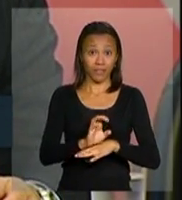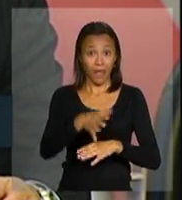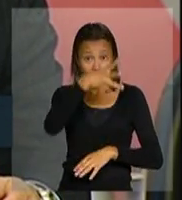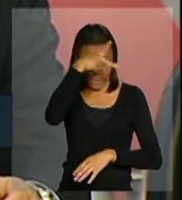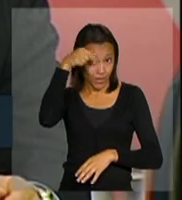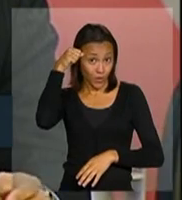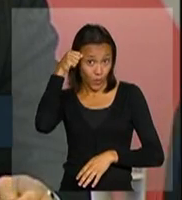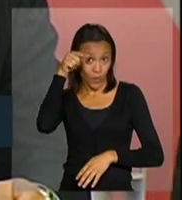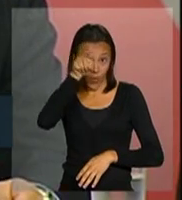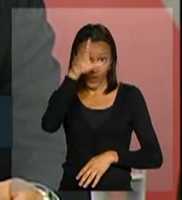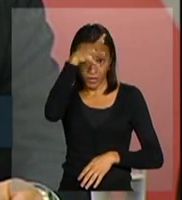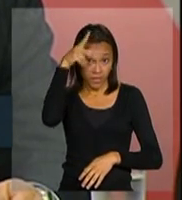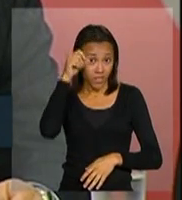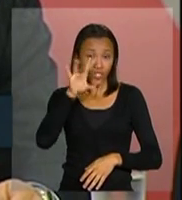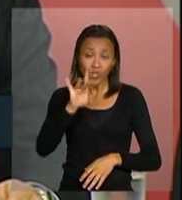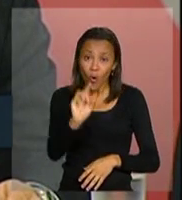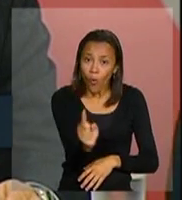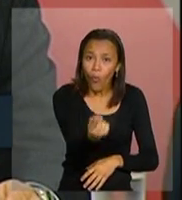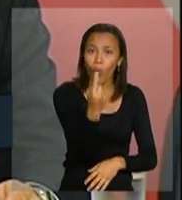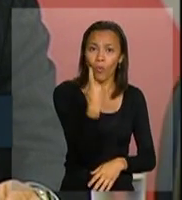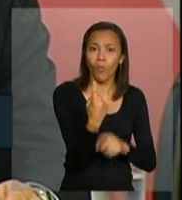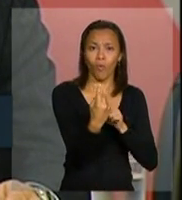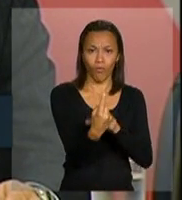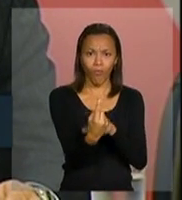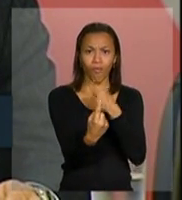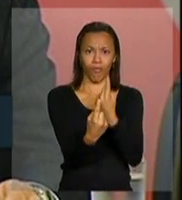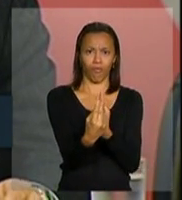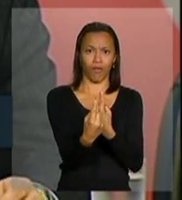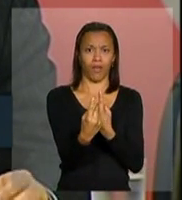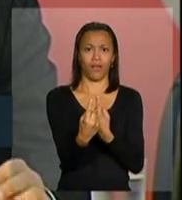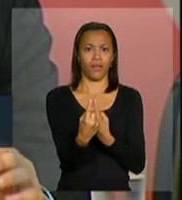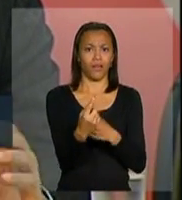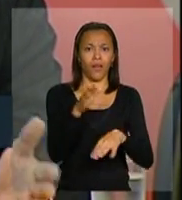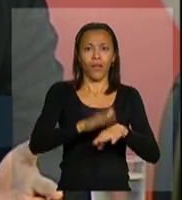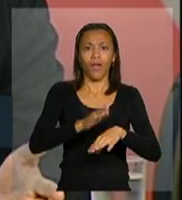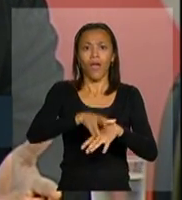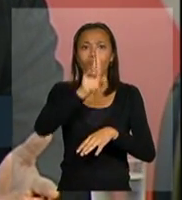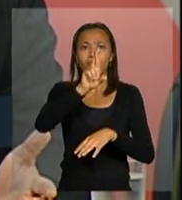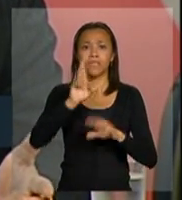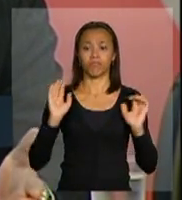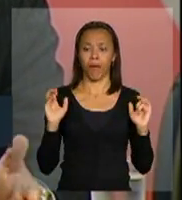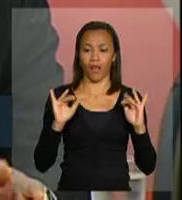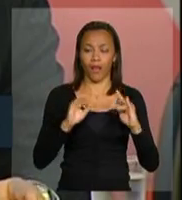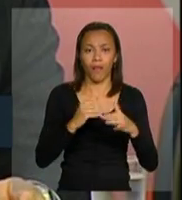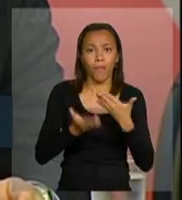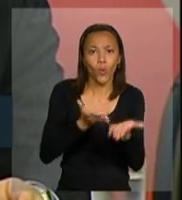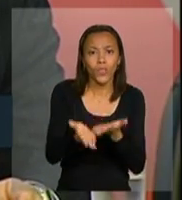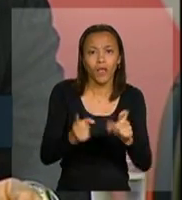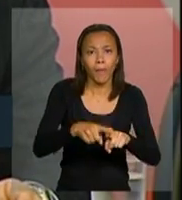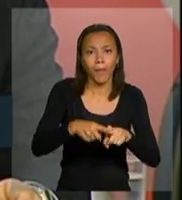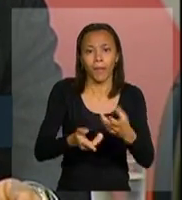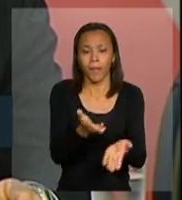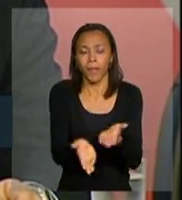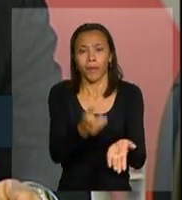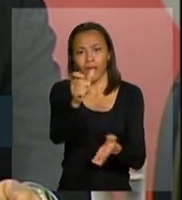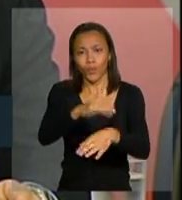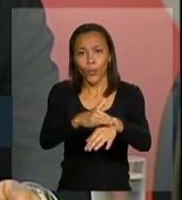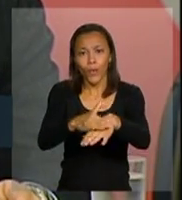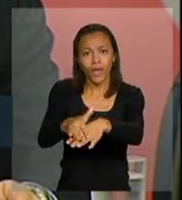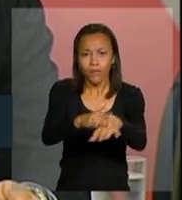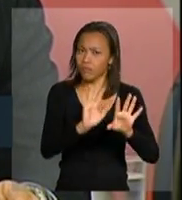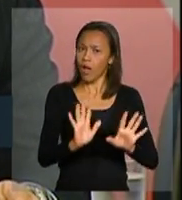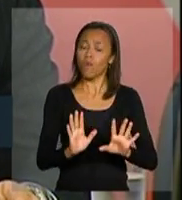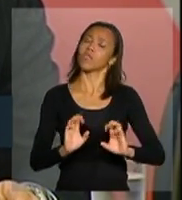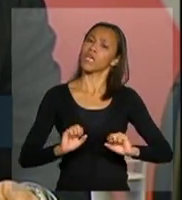apenas a Fundação Medicina Tropical de Manaus como o único e grande centro para tratamento. Nós temos que reforçar a interiorização dos